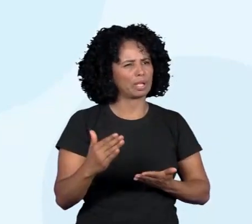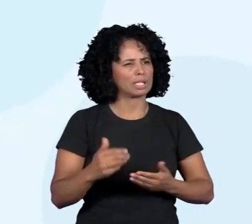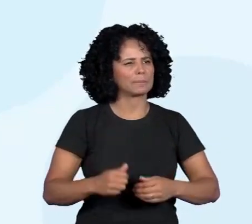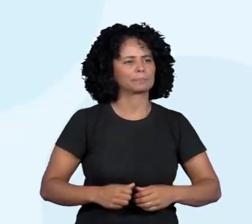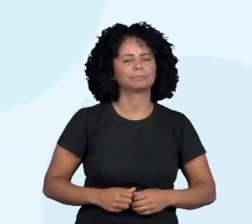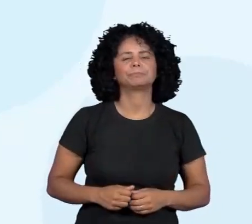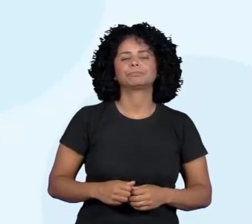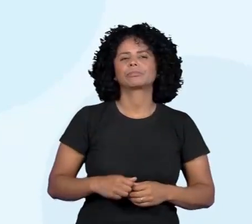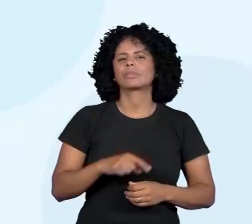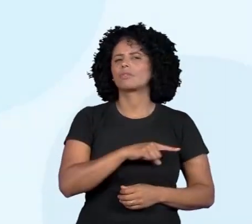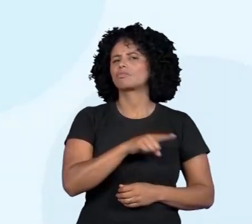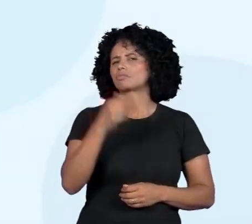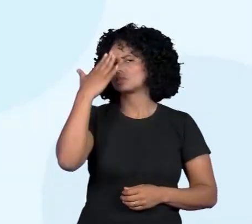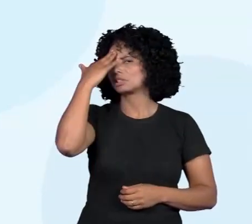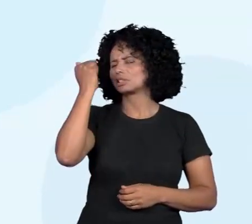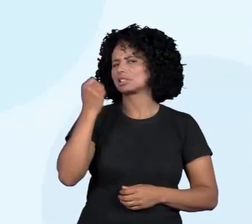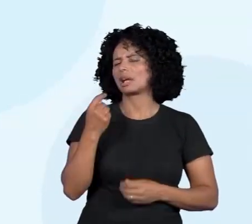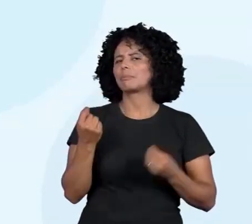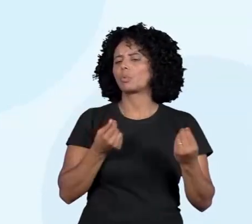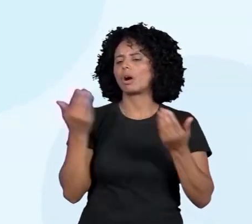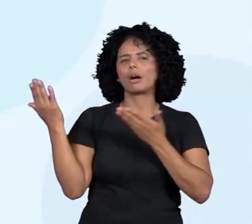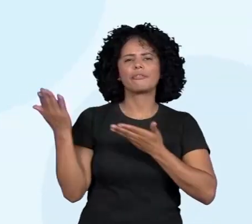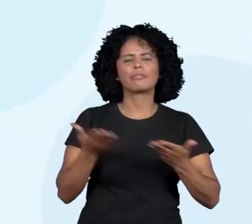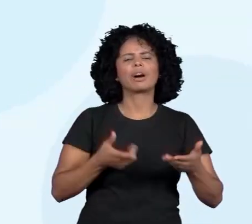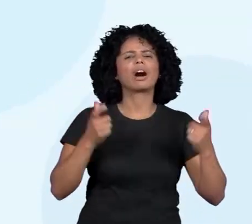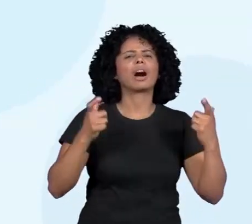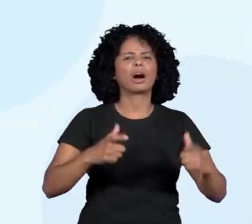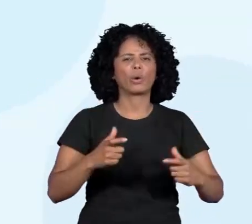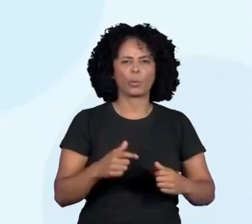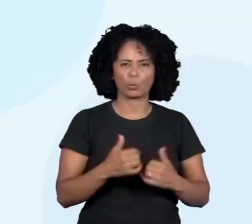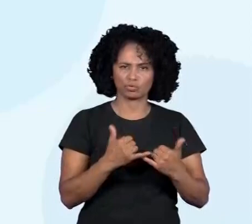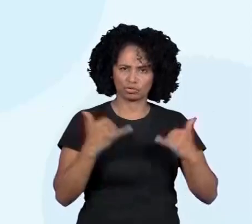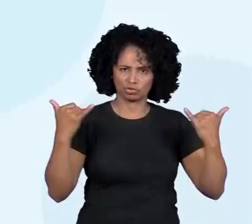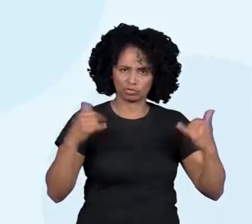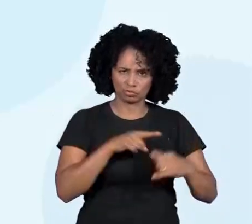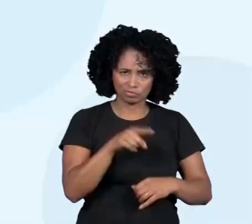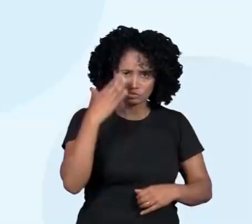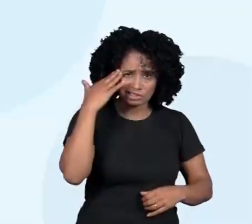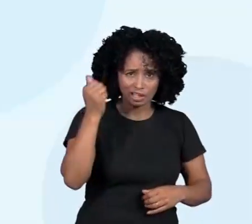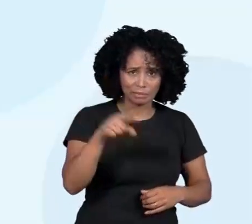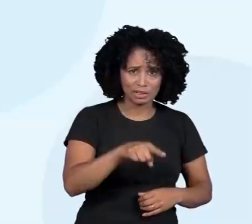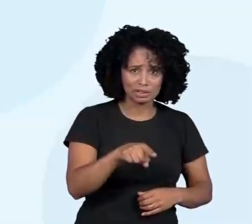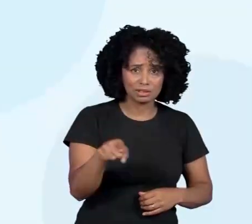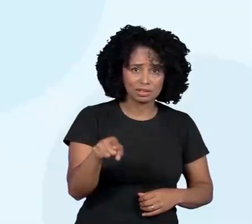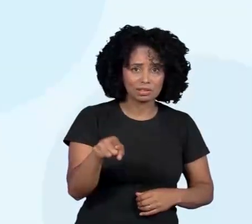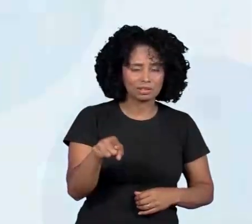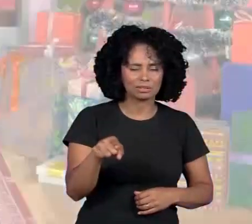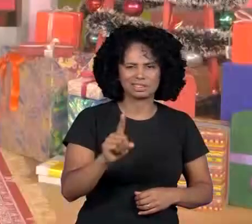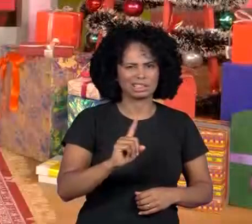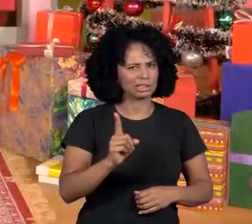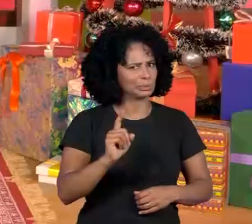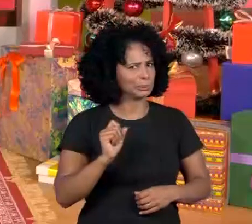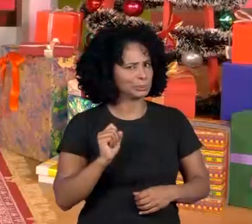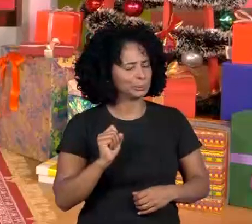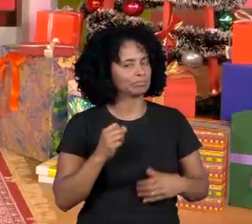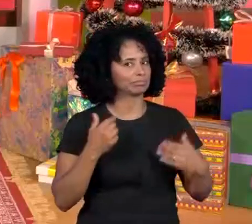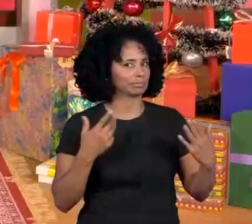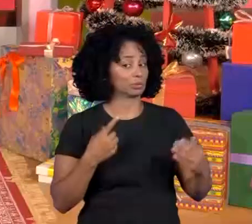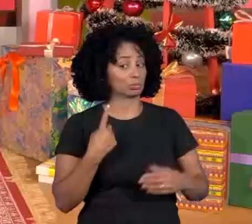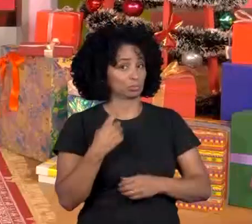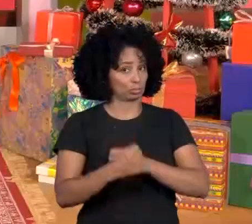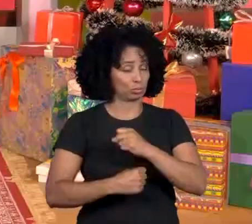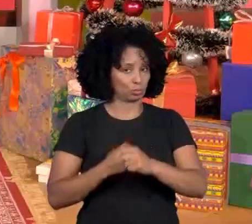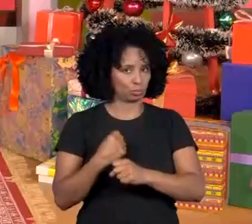sabem de onde vem a energia elétrica? Hum, olha só, esse ano a gente conversou